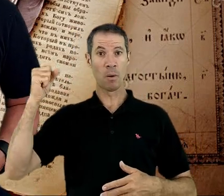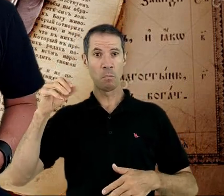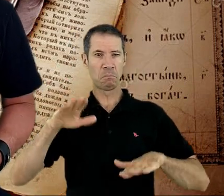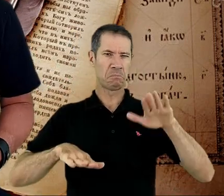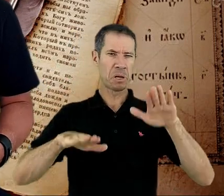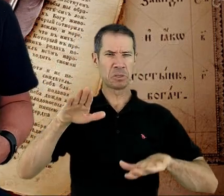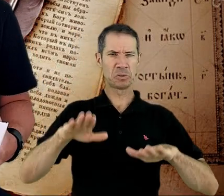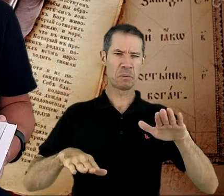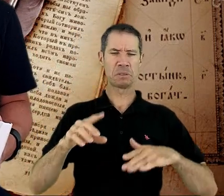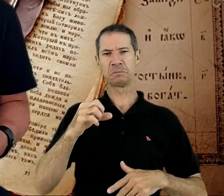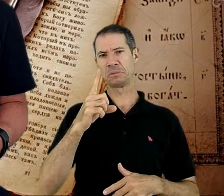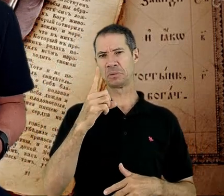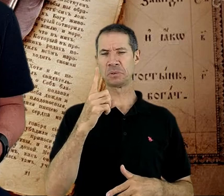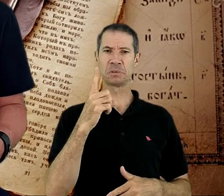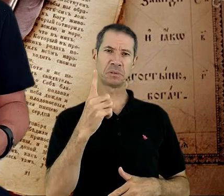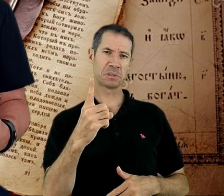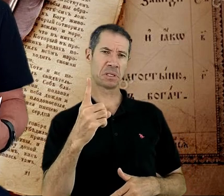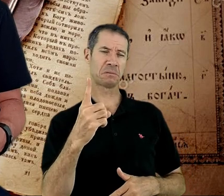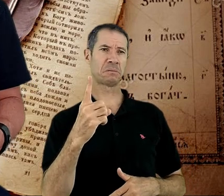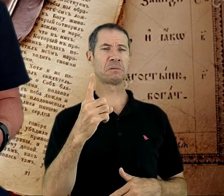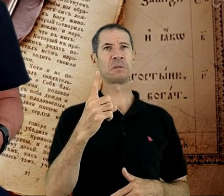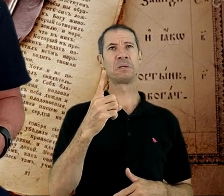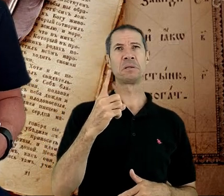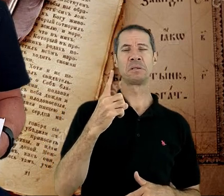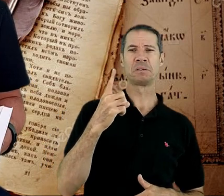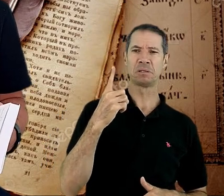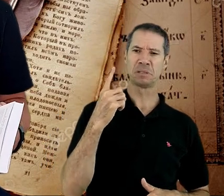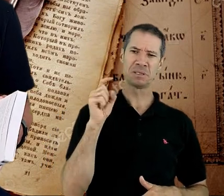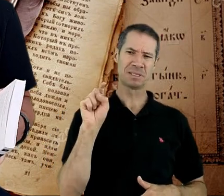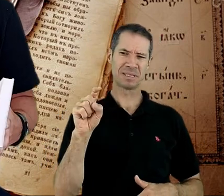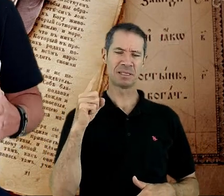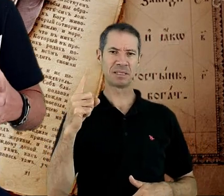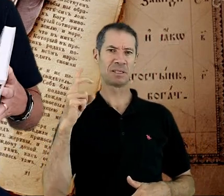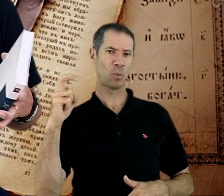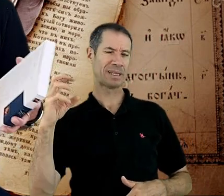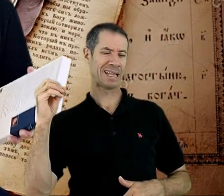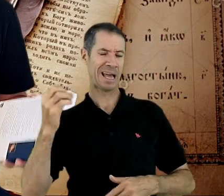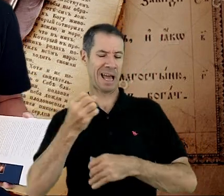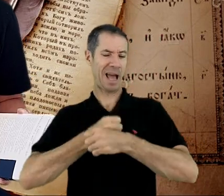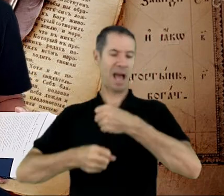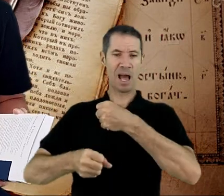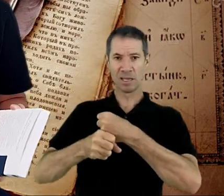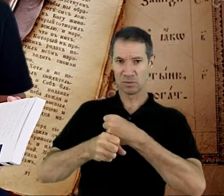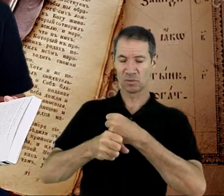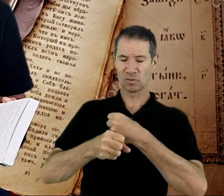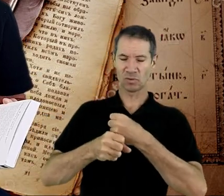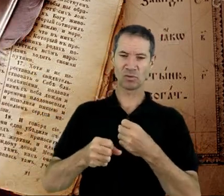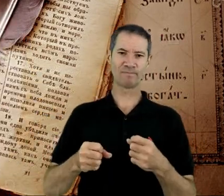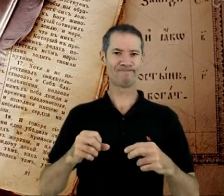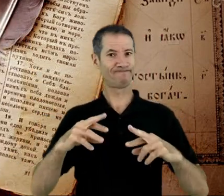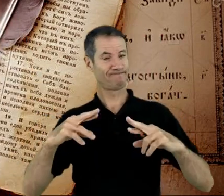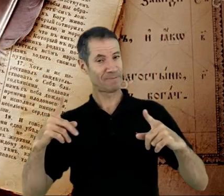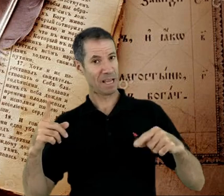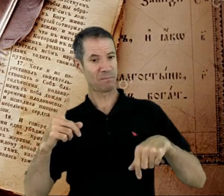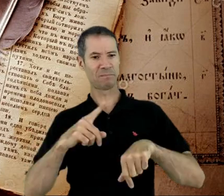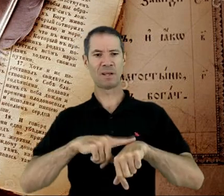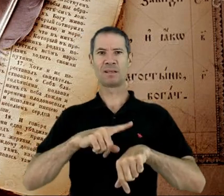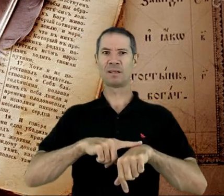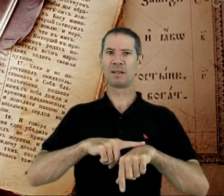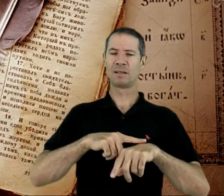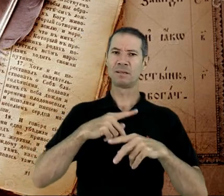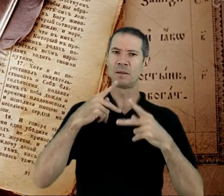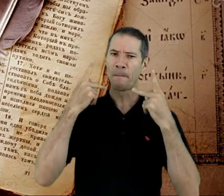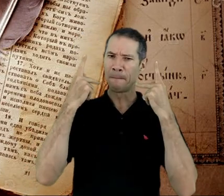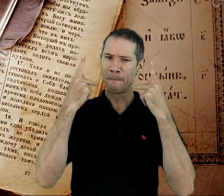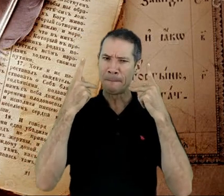950 a.C. Portanto, um livro hipermuntivo. Porém, a sua mensagem